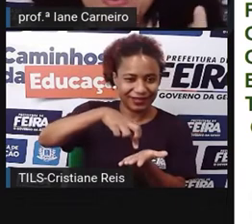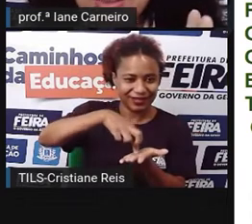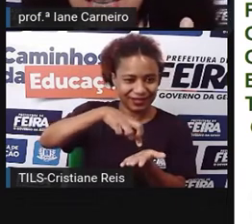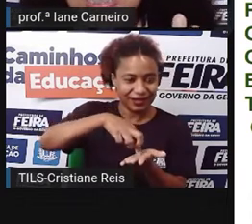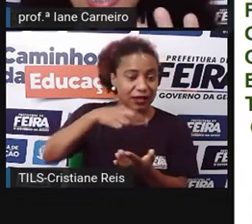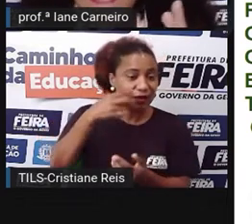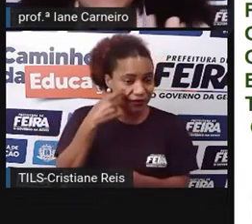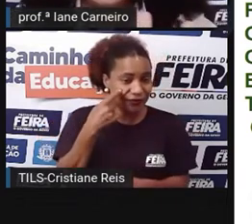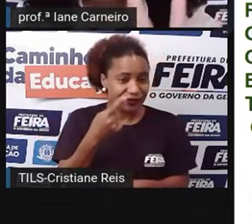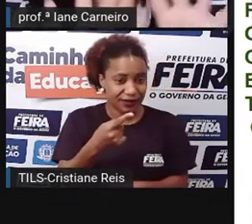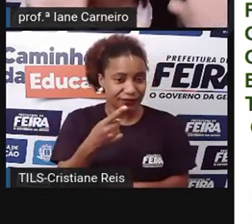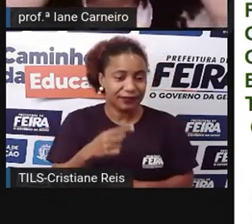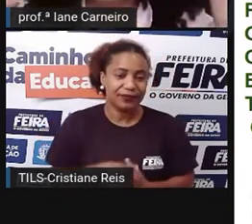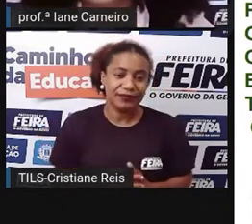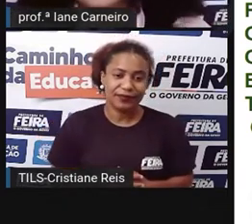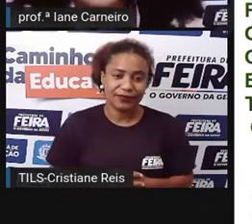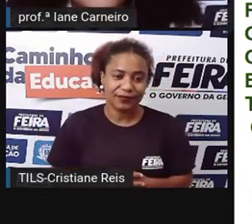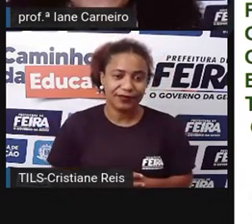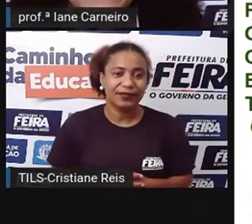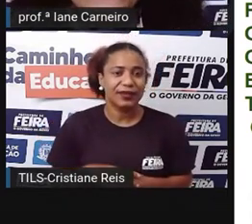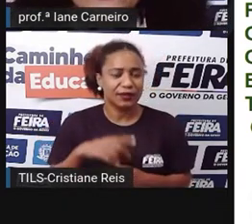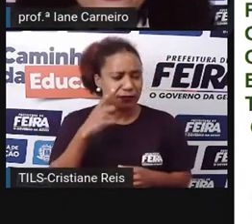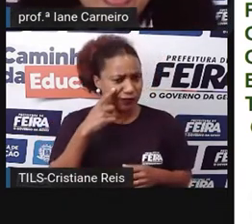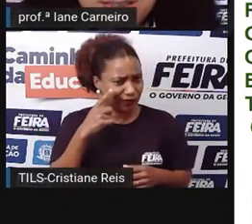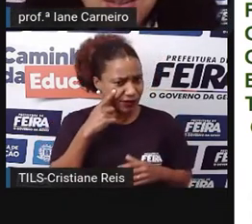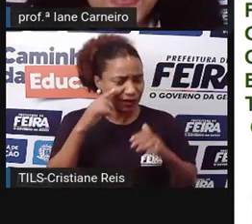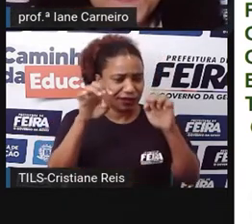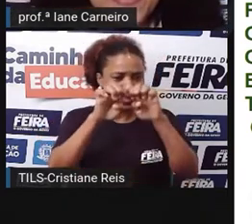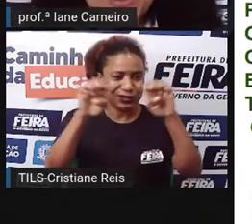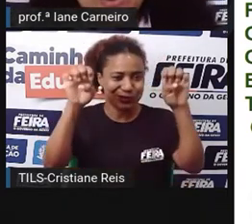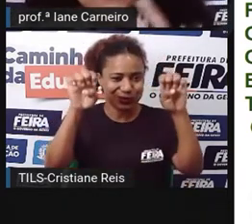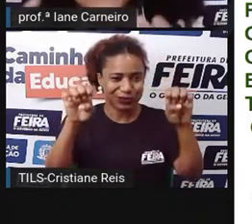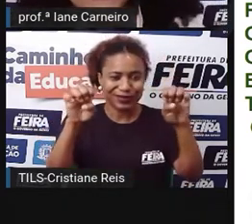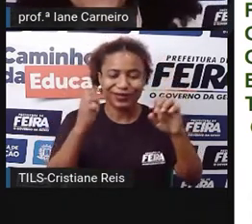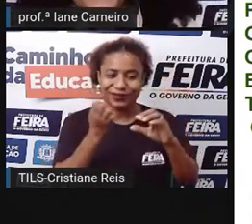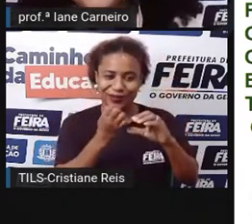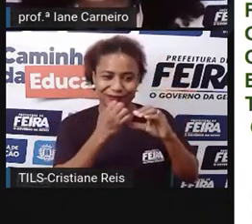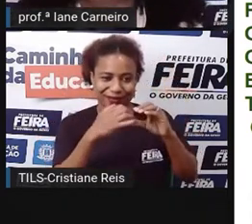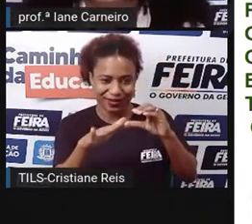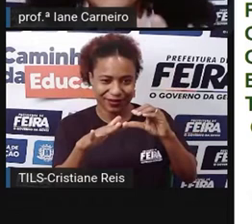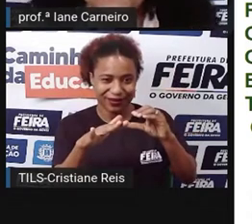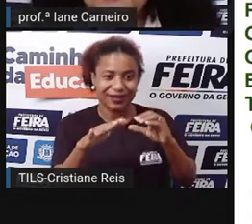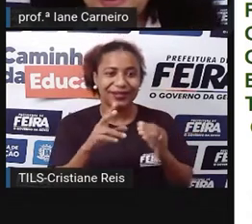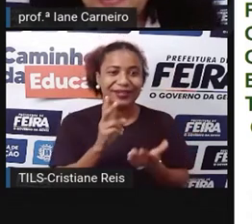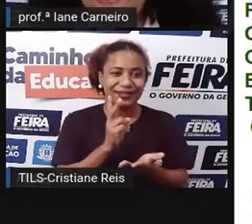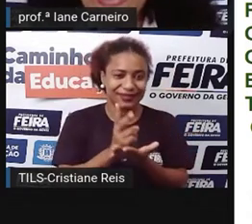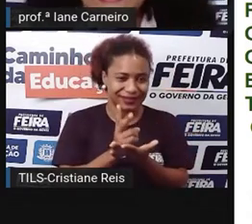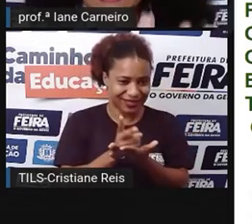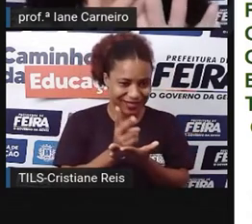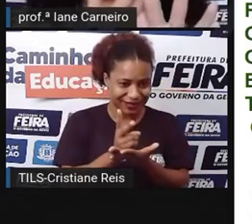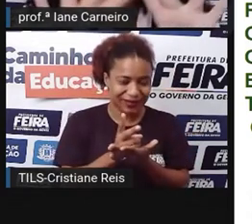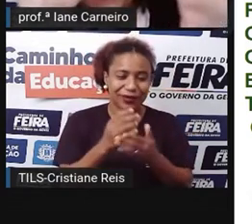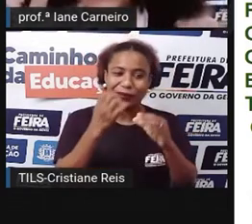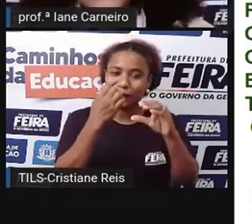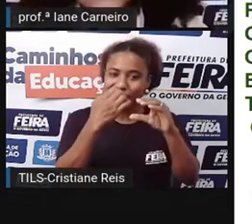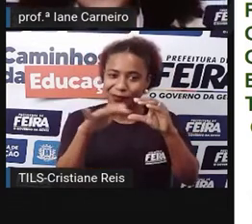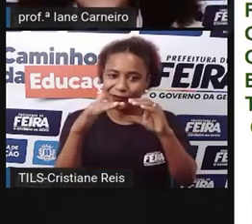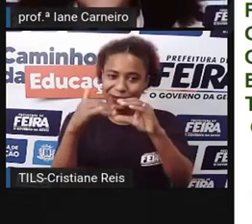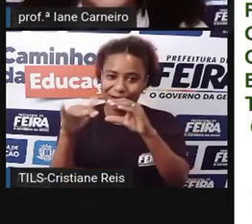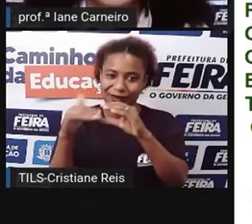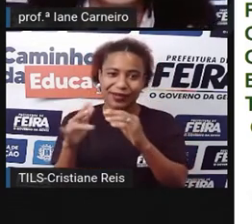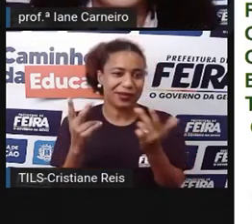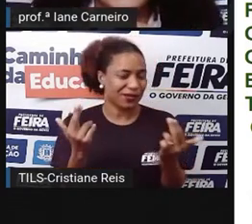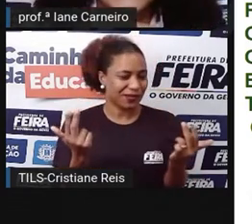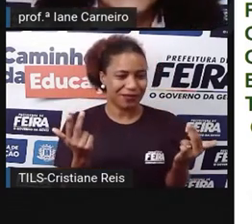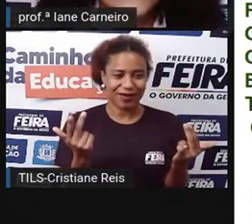mostrou pra vocês, aqui a estrutura de um e-mail, gente, olha só, toda vez que a Pró precisa mandar um e-mail pra alguém, a Pró preenche isso